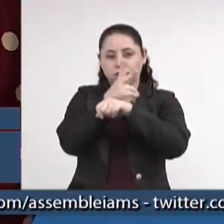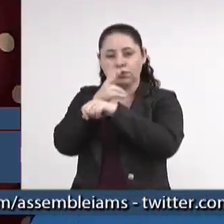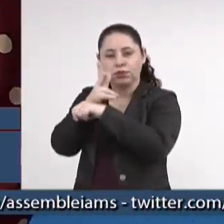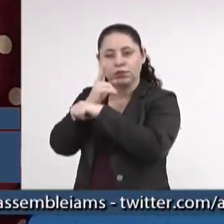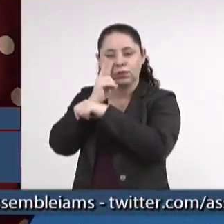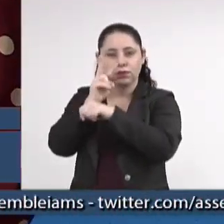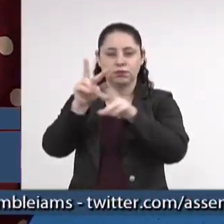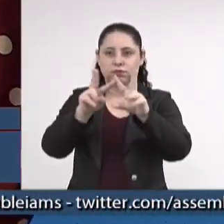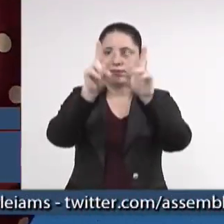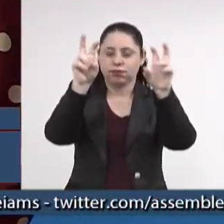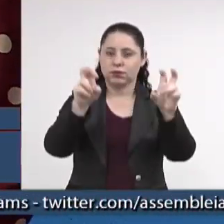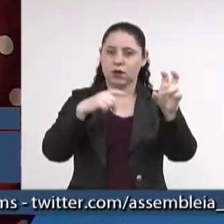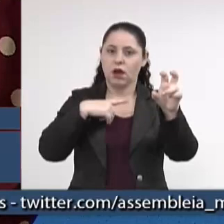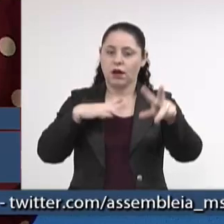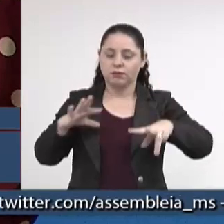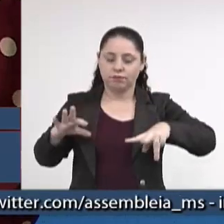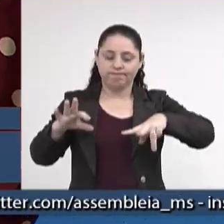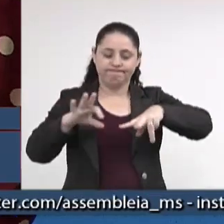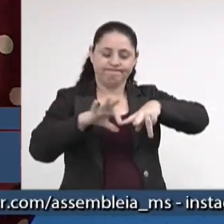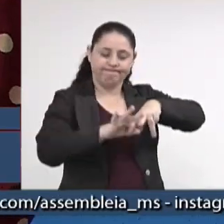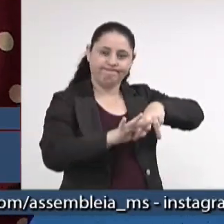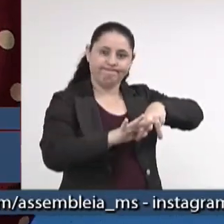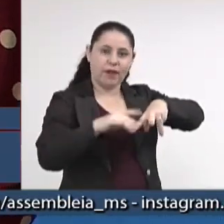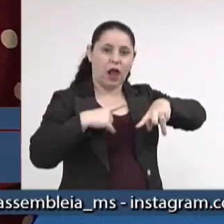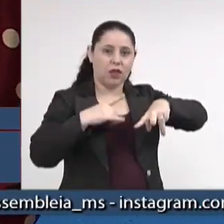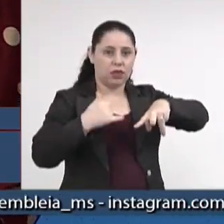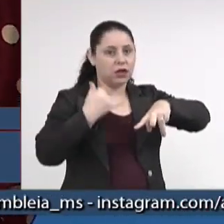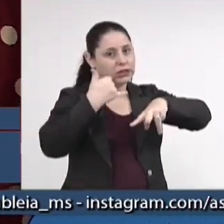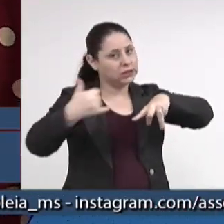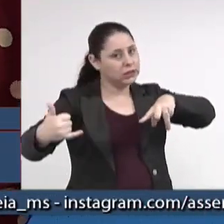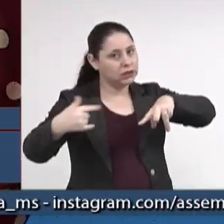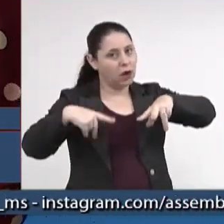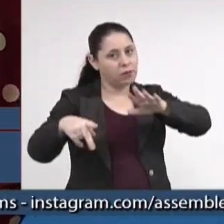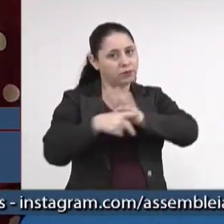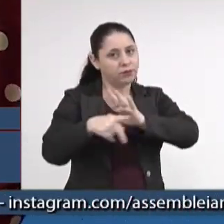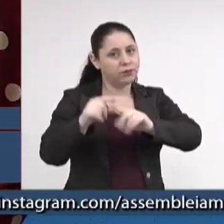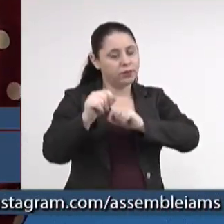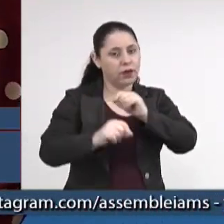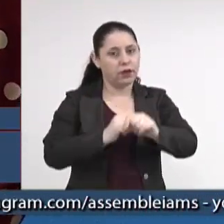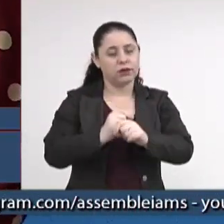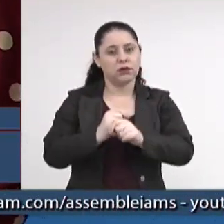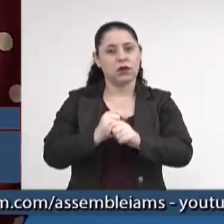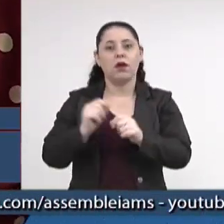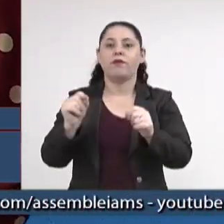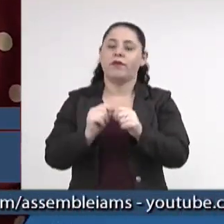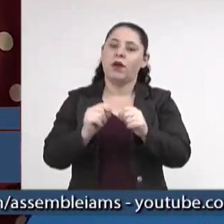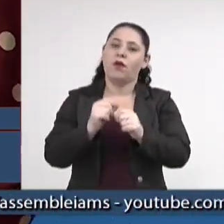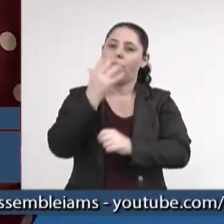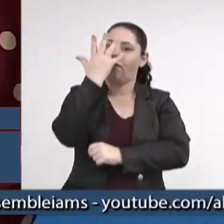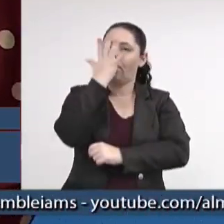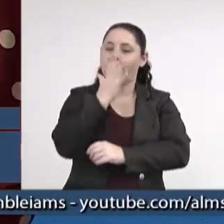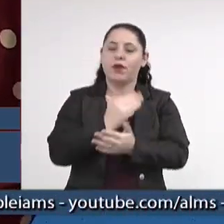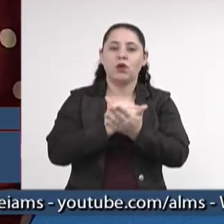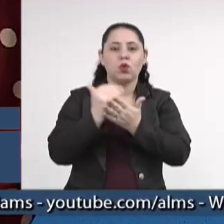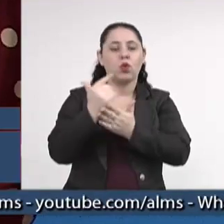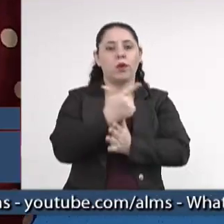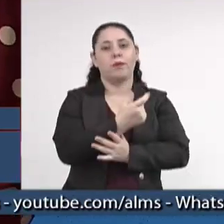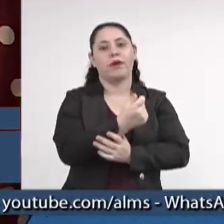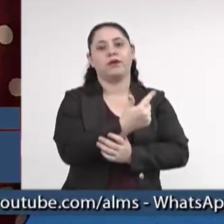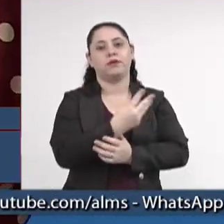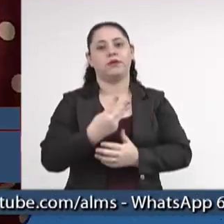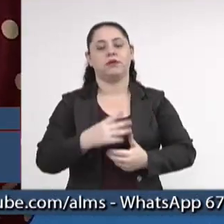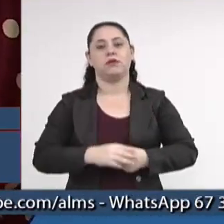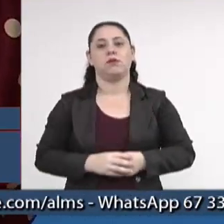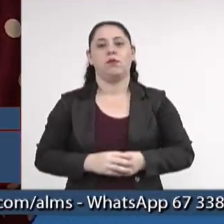dos agressores por meio de tornozeleiras eletrônicas, sendo este realizado desde fevereiro de 2023.